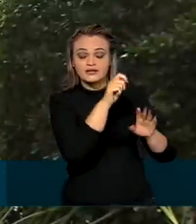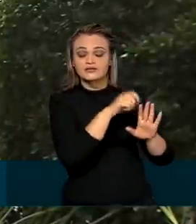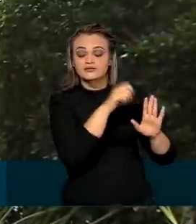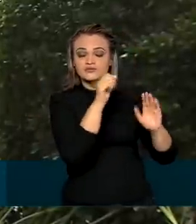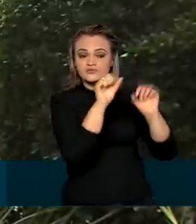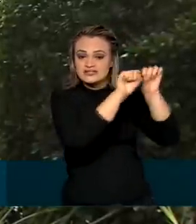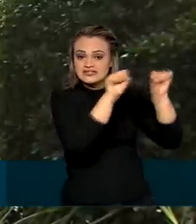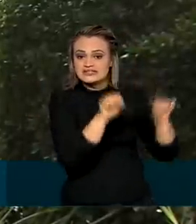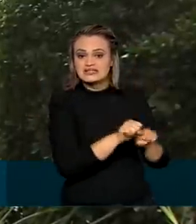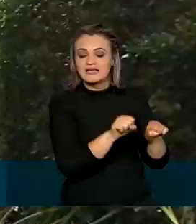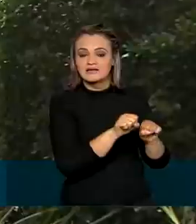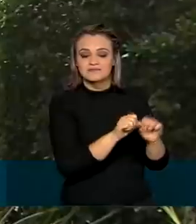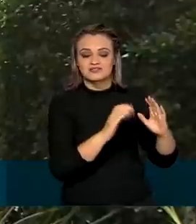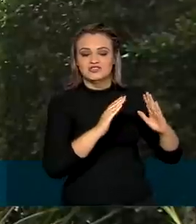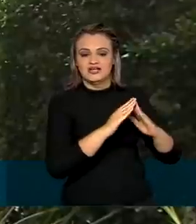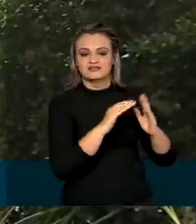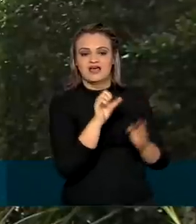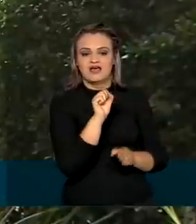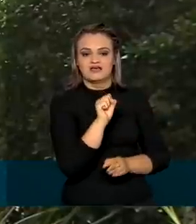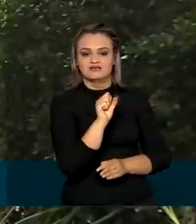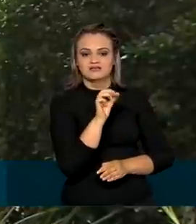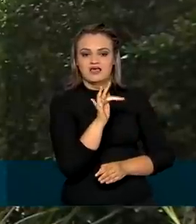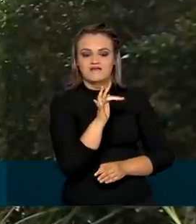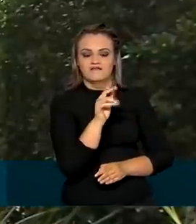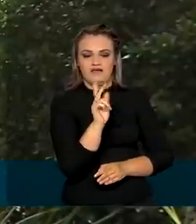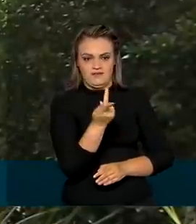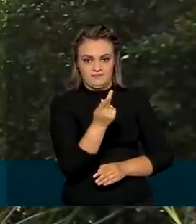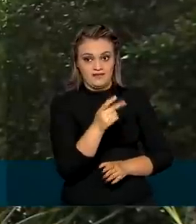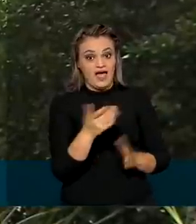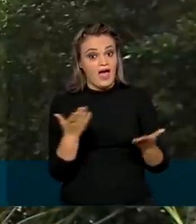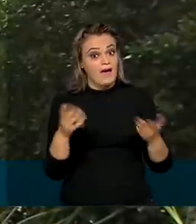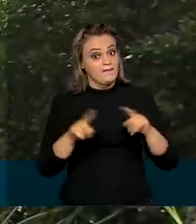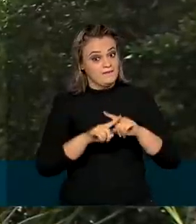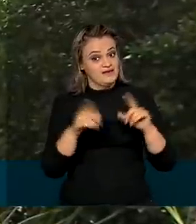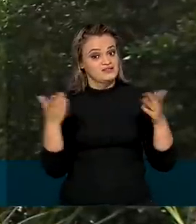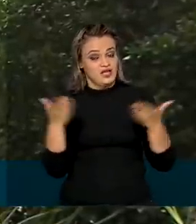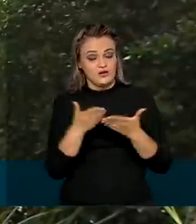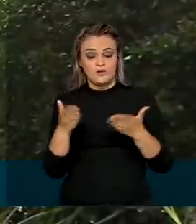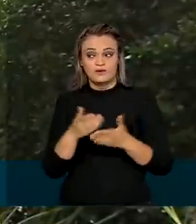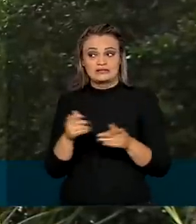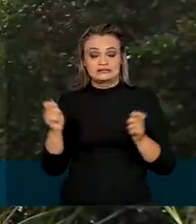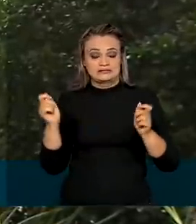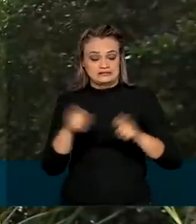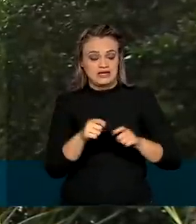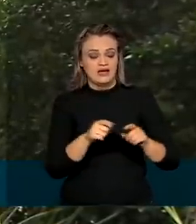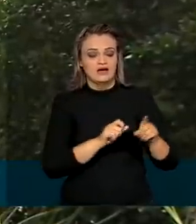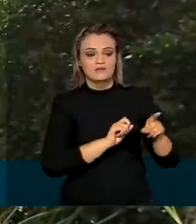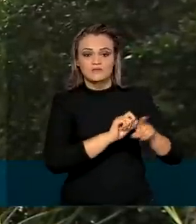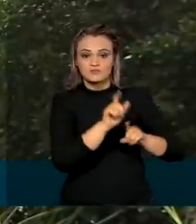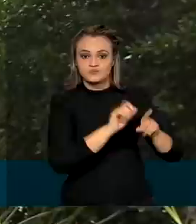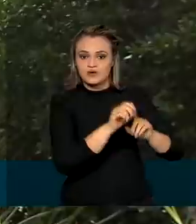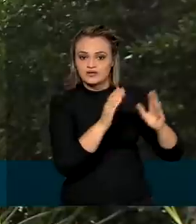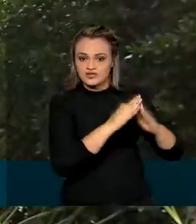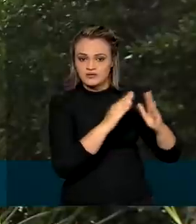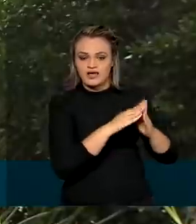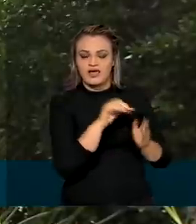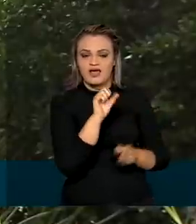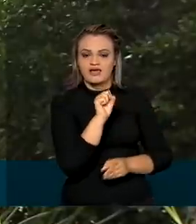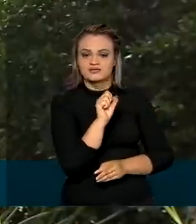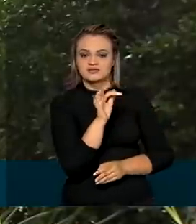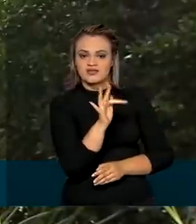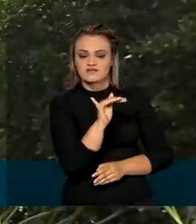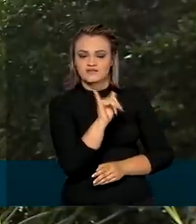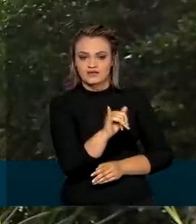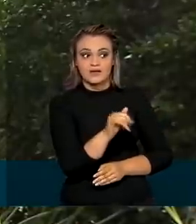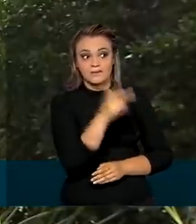financiamento de habitação, SFH. Agora, com a extensão dessa possibilidade ao sistema financeiro imobiliário, o SFI,